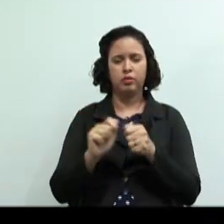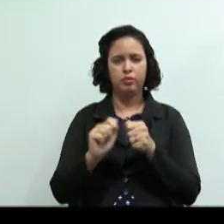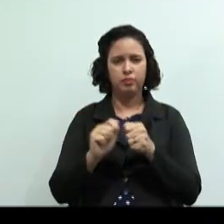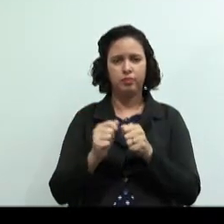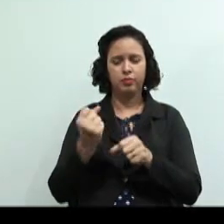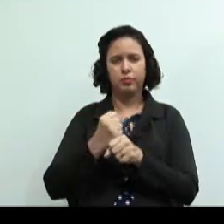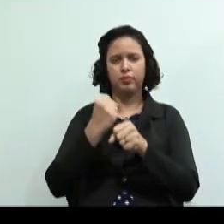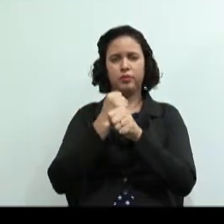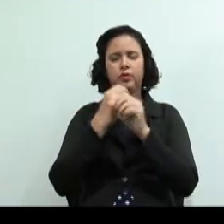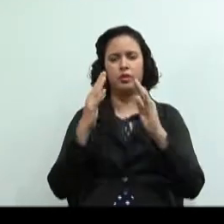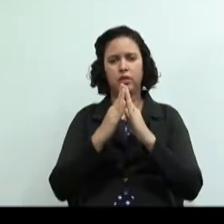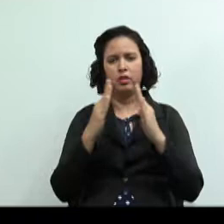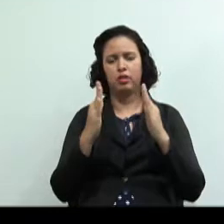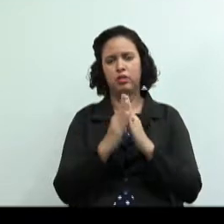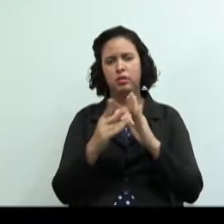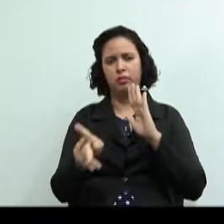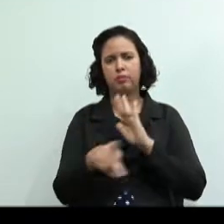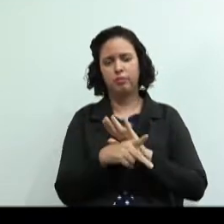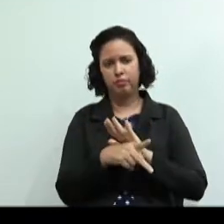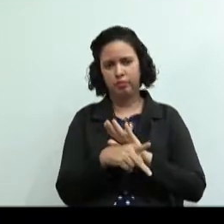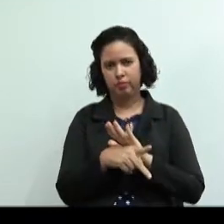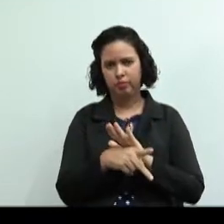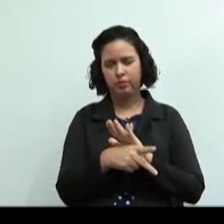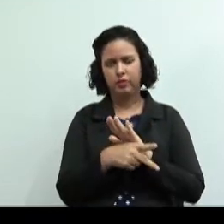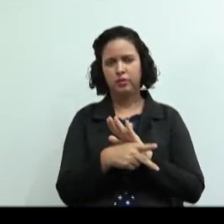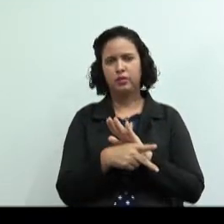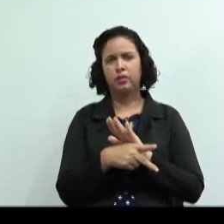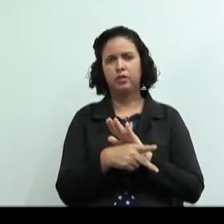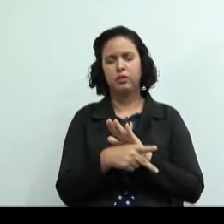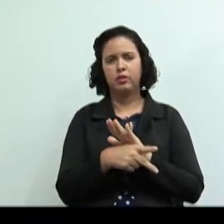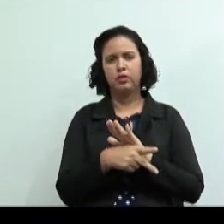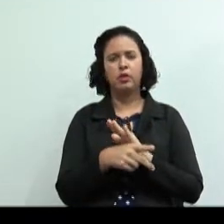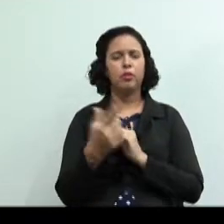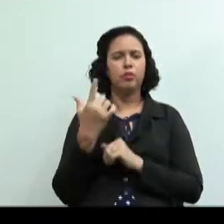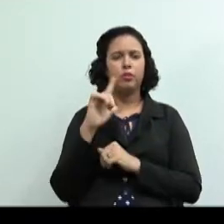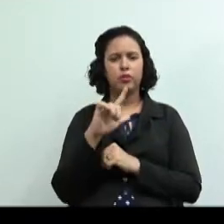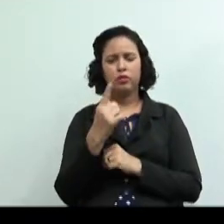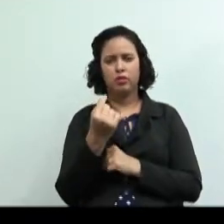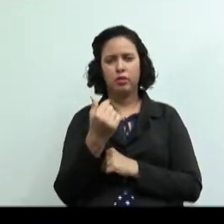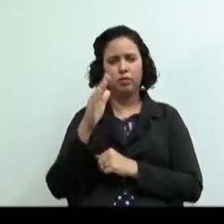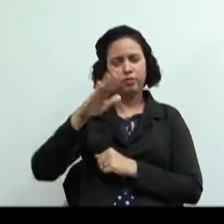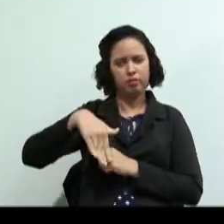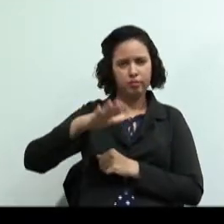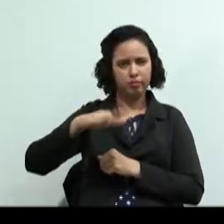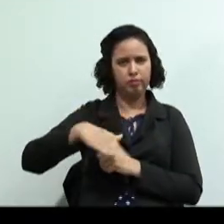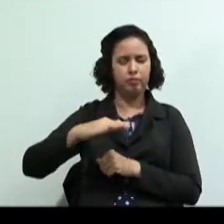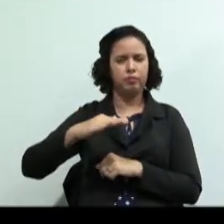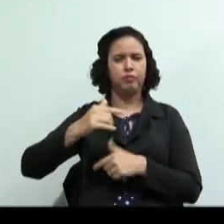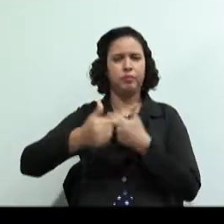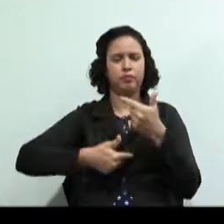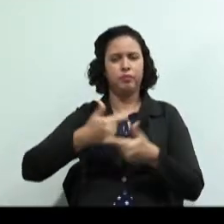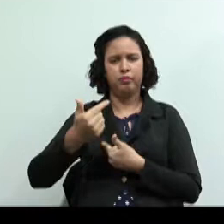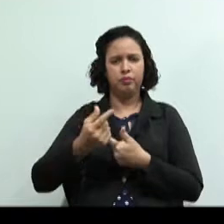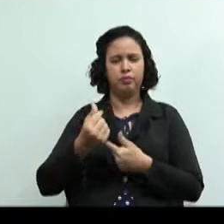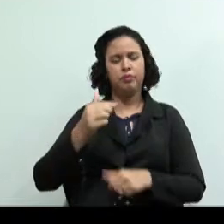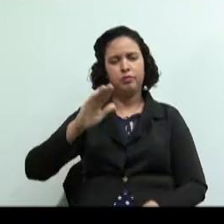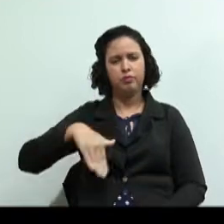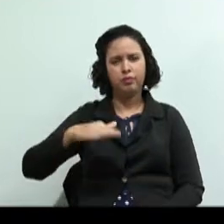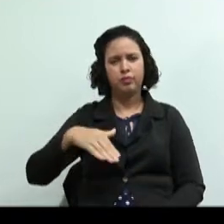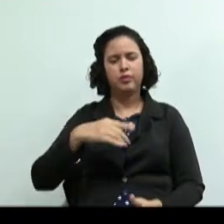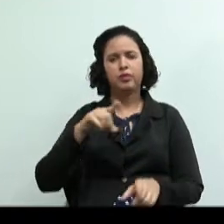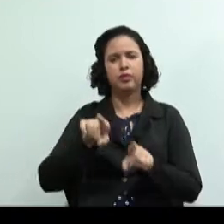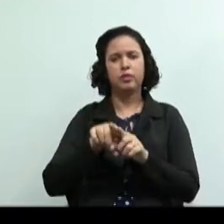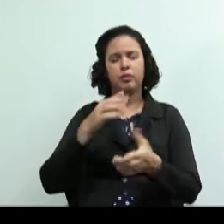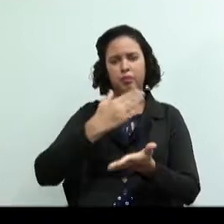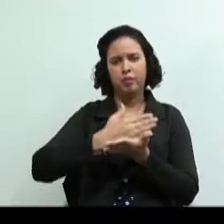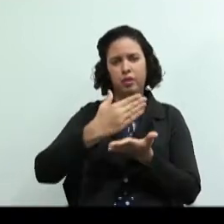sem intermediários e sem visar o lucro consegue preços de materiais e de mão de obra mais baixos além de prazos e